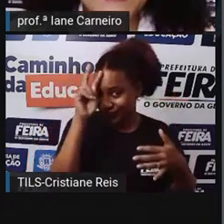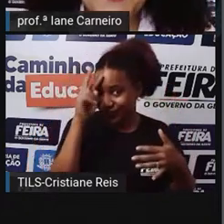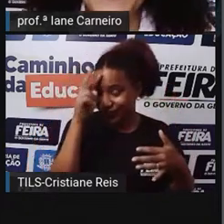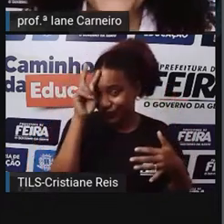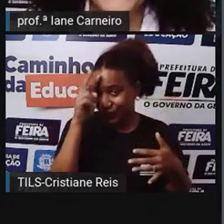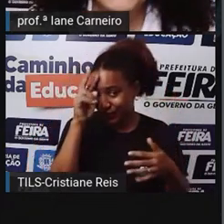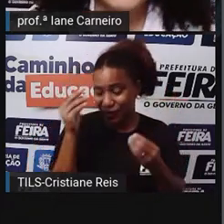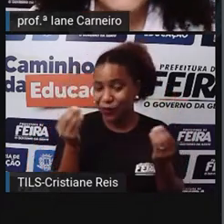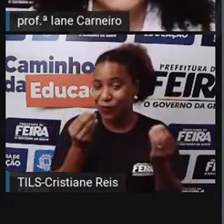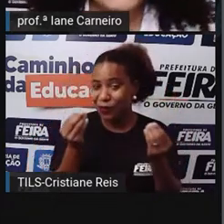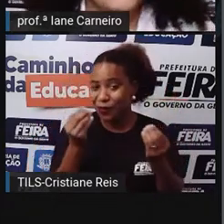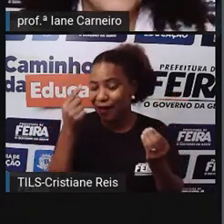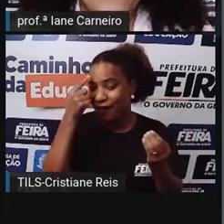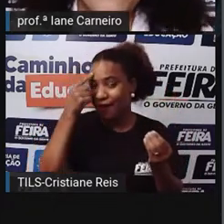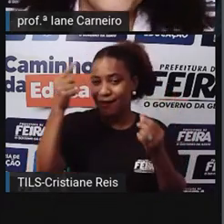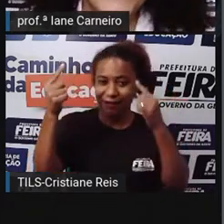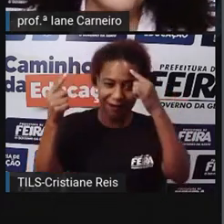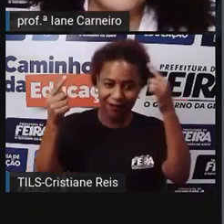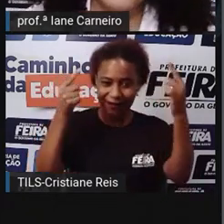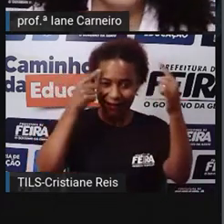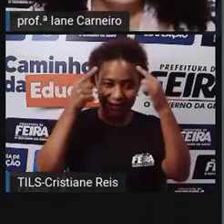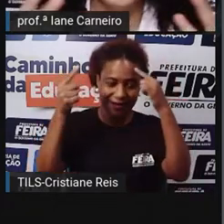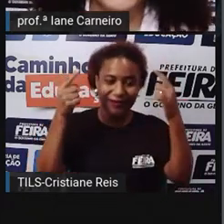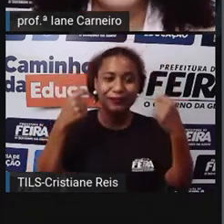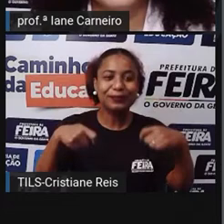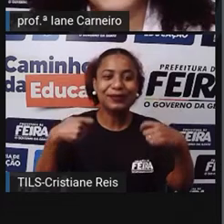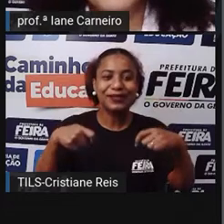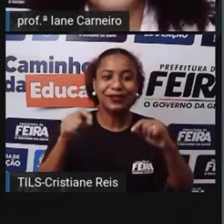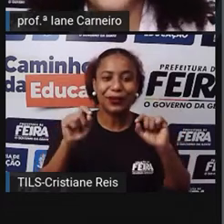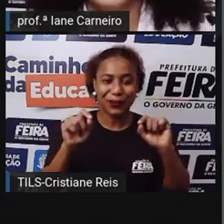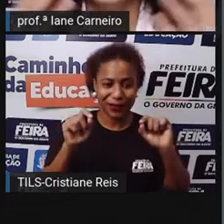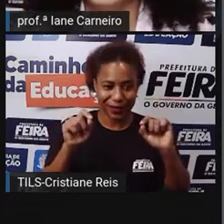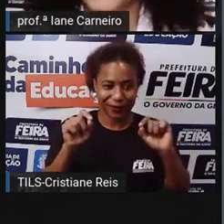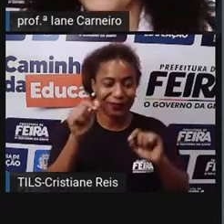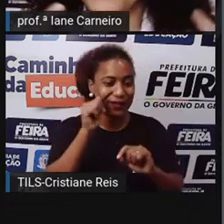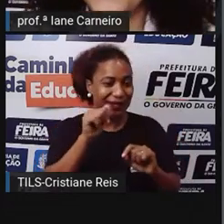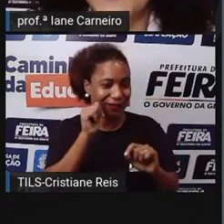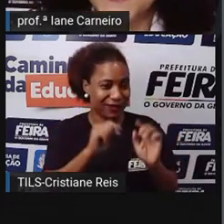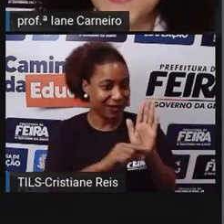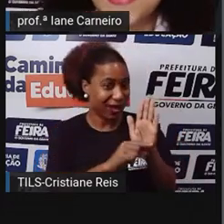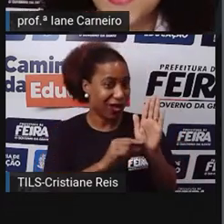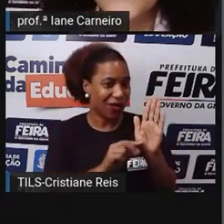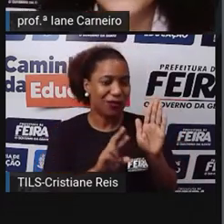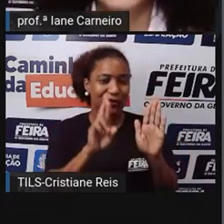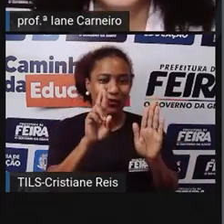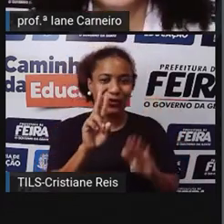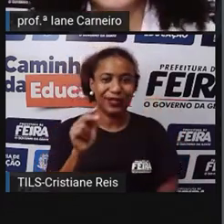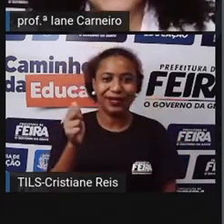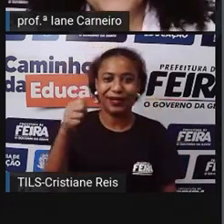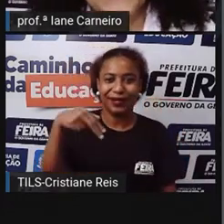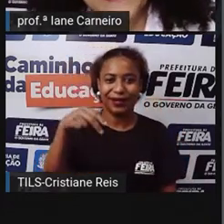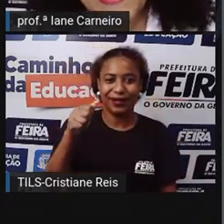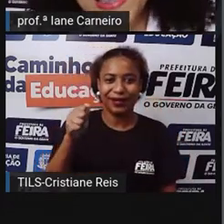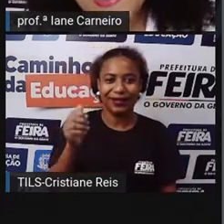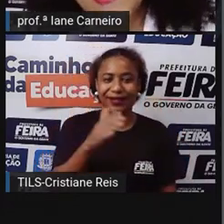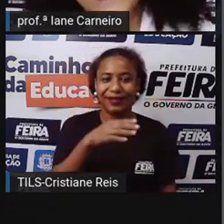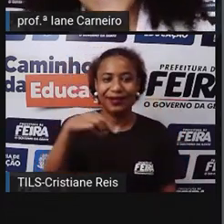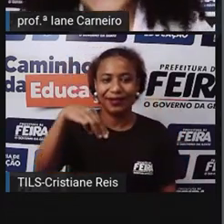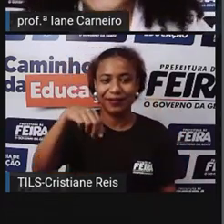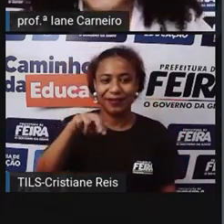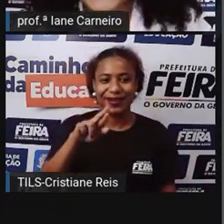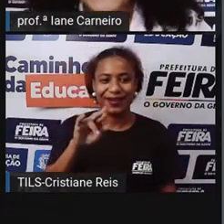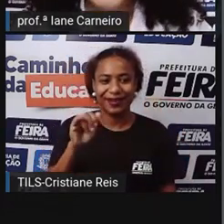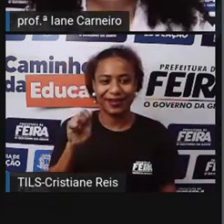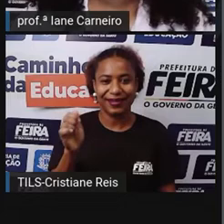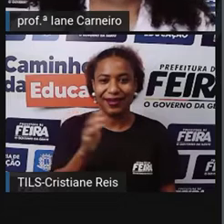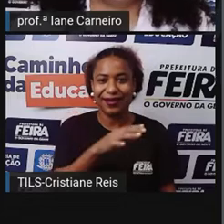lembrar também. E aí Ana Maria Machado, é uma autora bem importante aqui do nosso Brasil, que escreve para crianças, né?